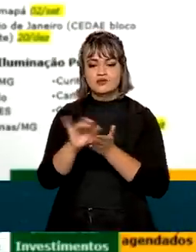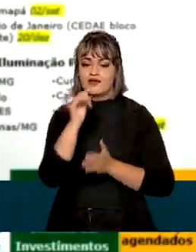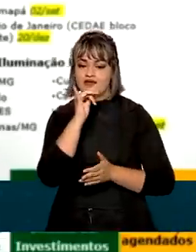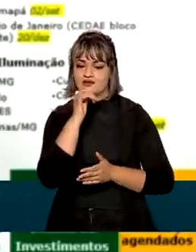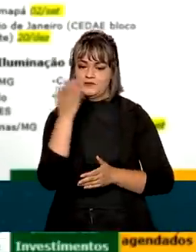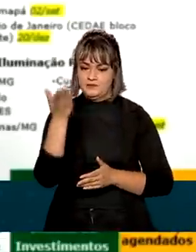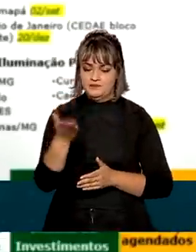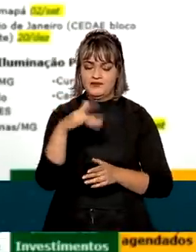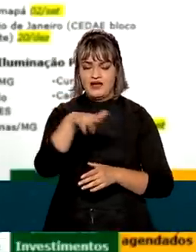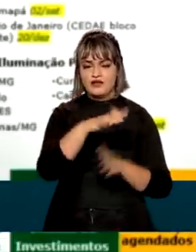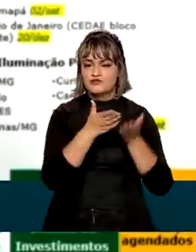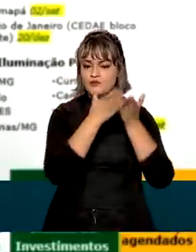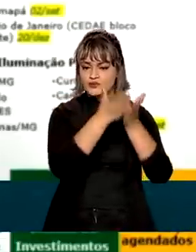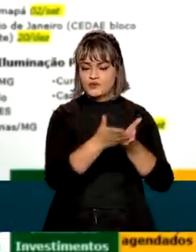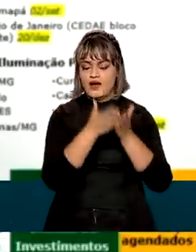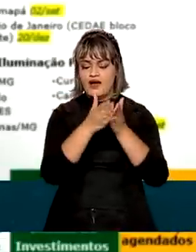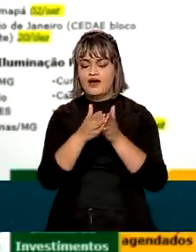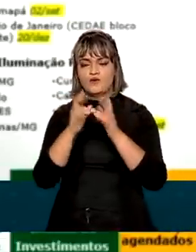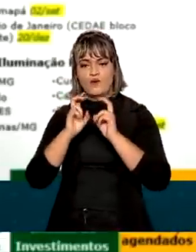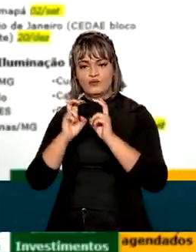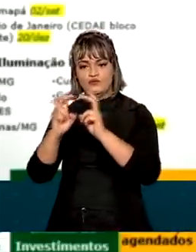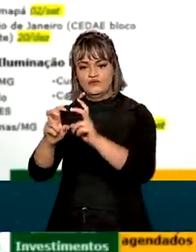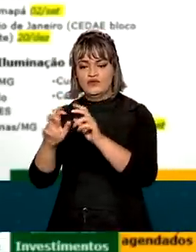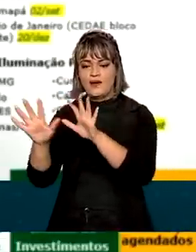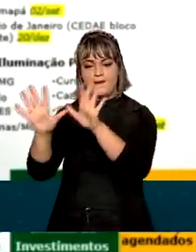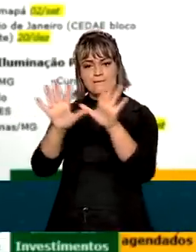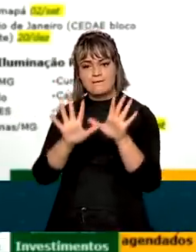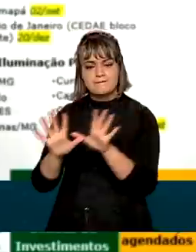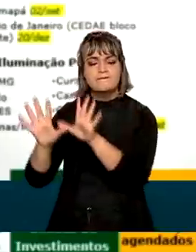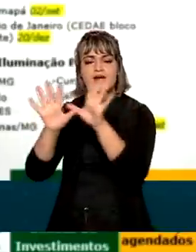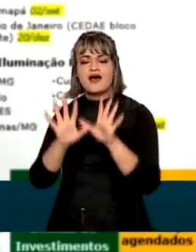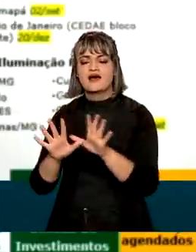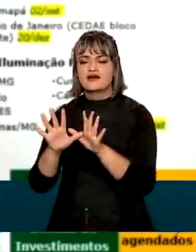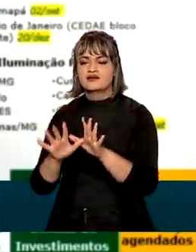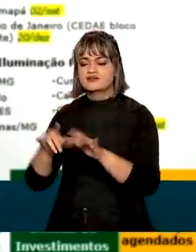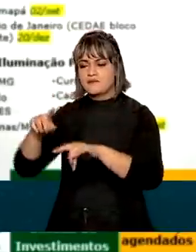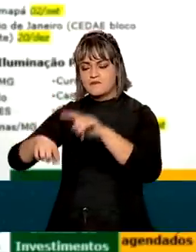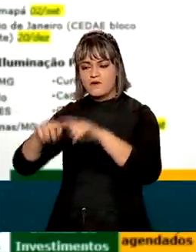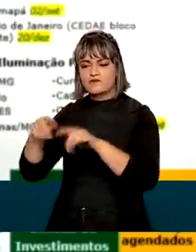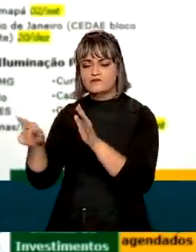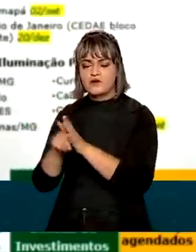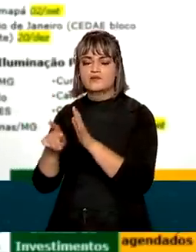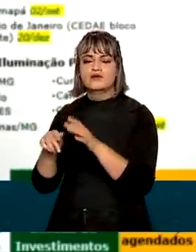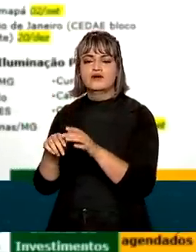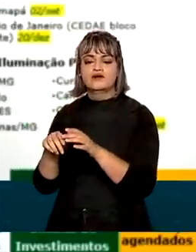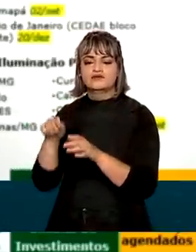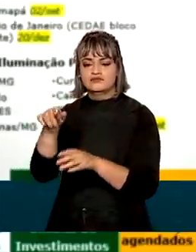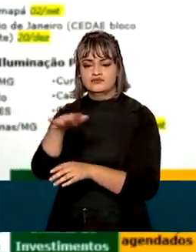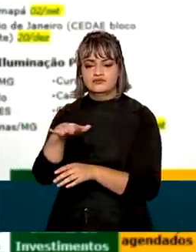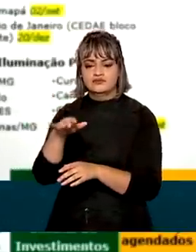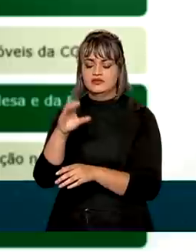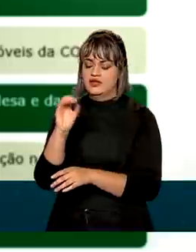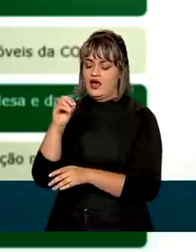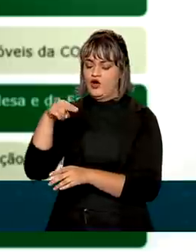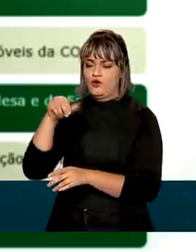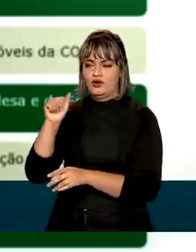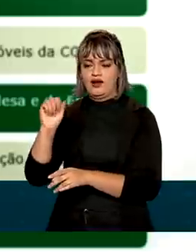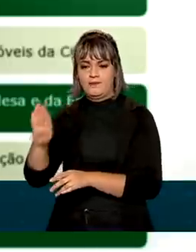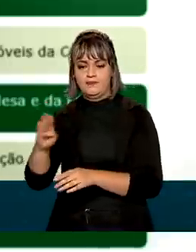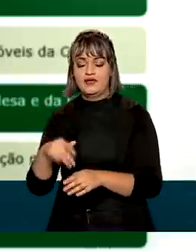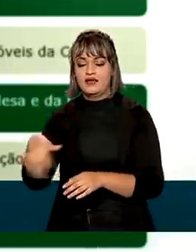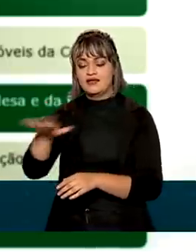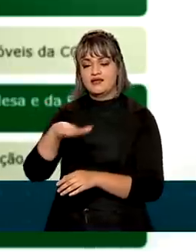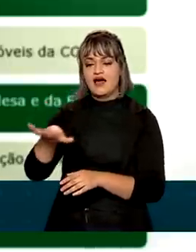eles, terminais portuários, rodovias, parques nacionais, imóveis da Companhia Nacional de Abastecimento, a Conab, e a